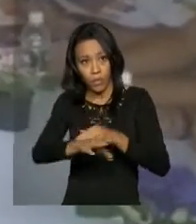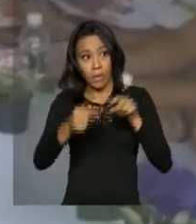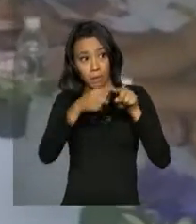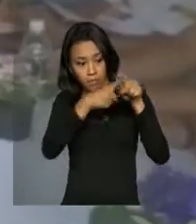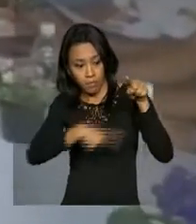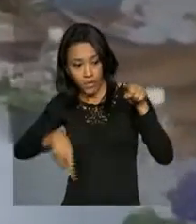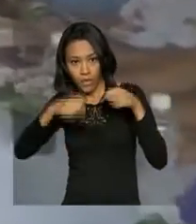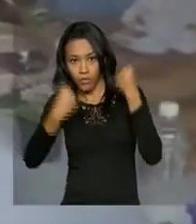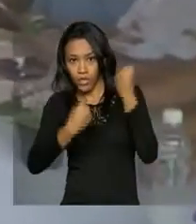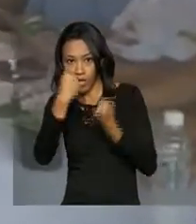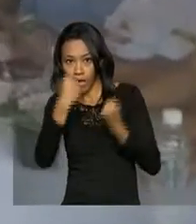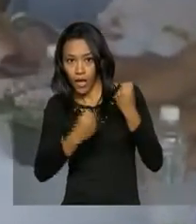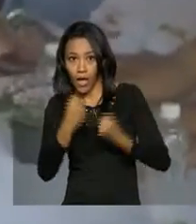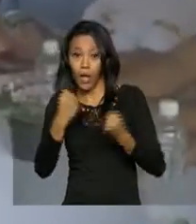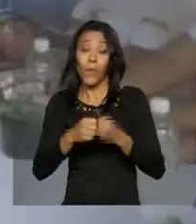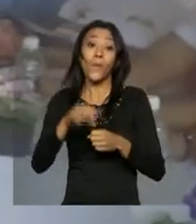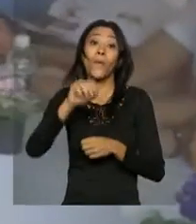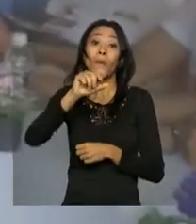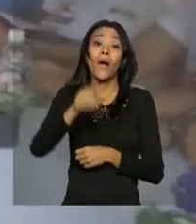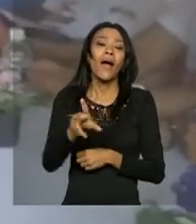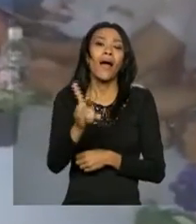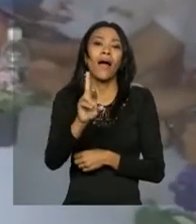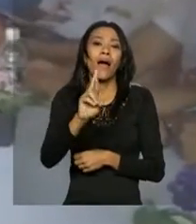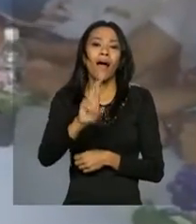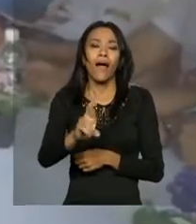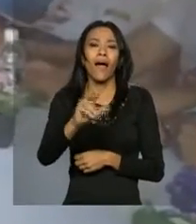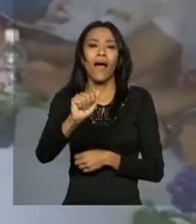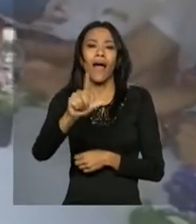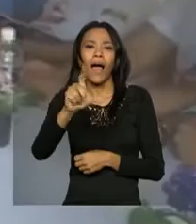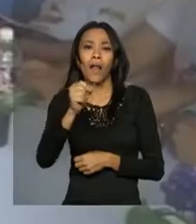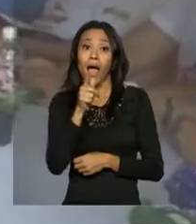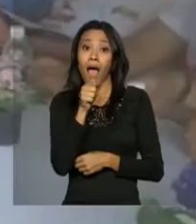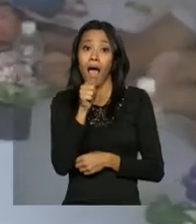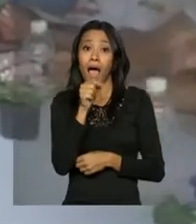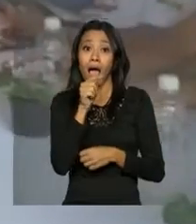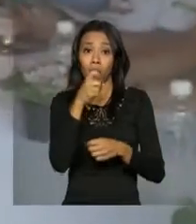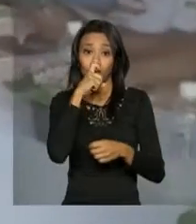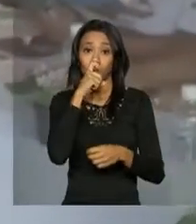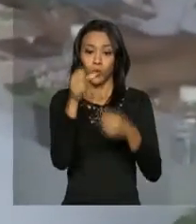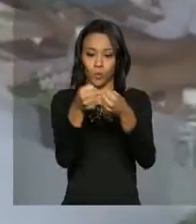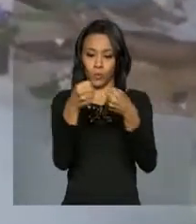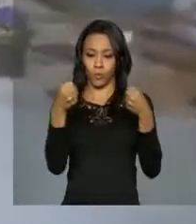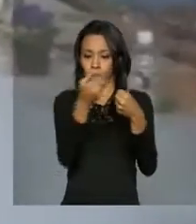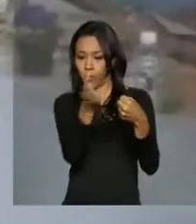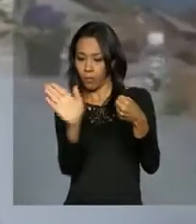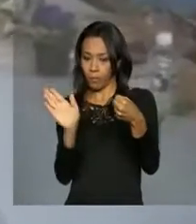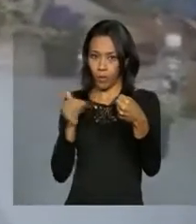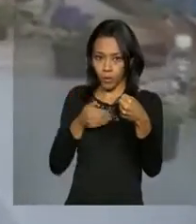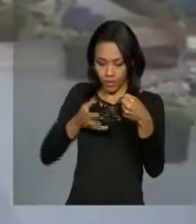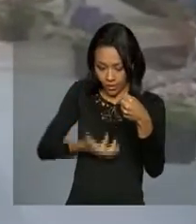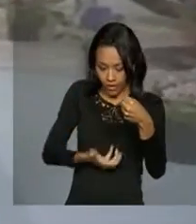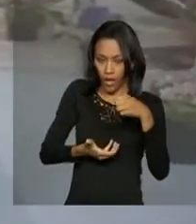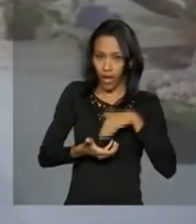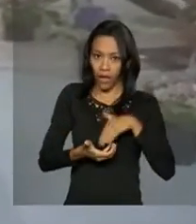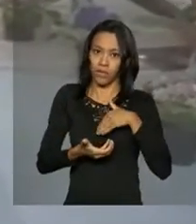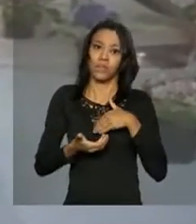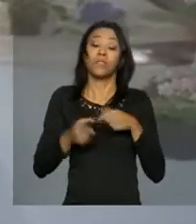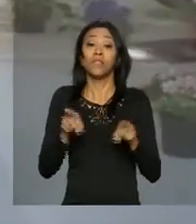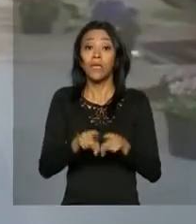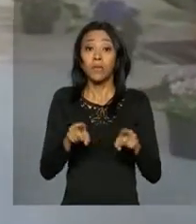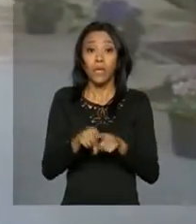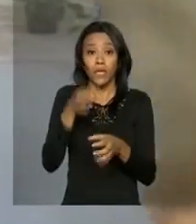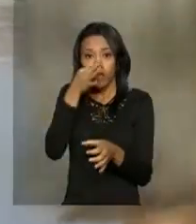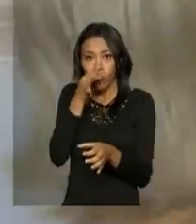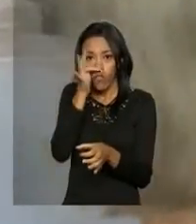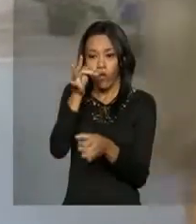o ralo, a água atrás da geladeira, a calha, o vaso.